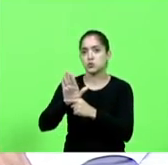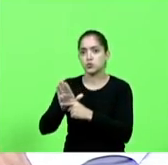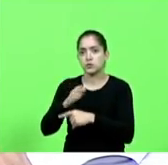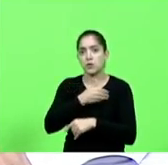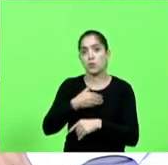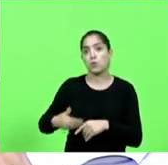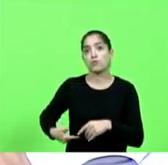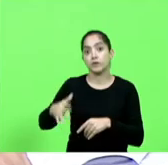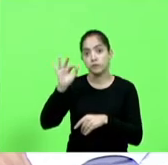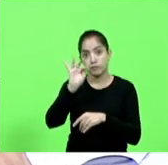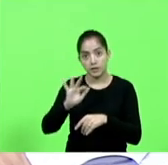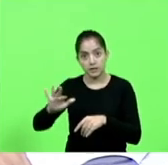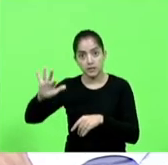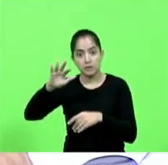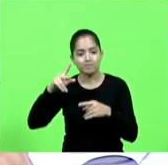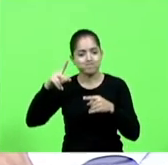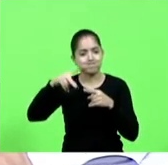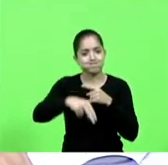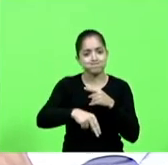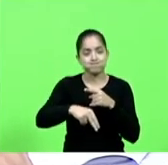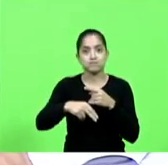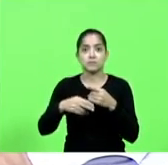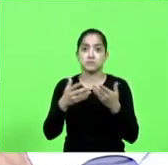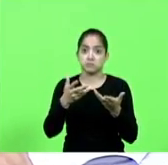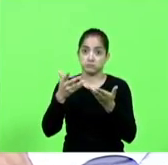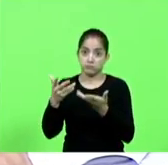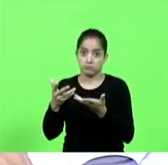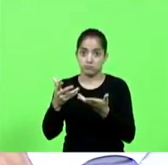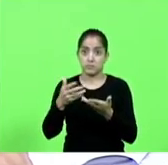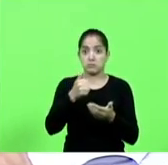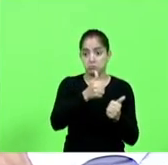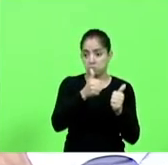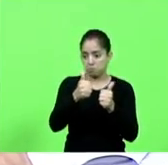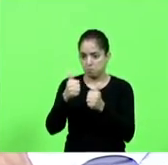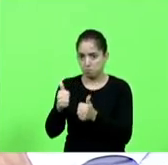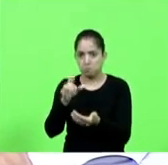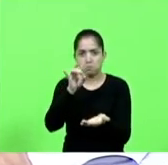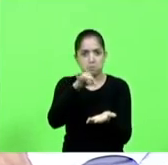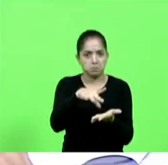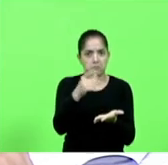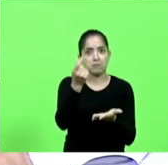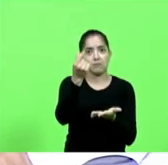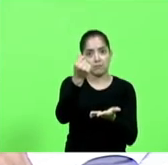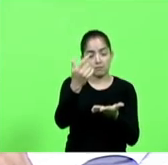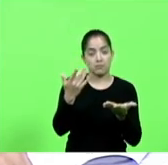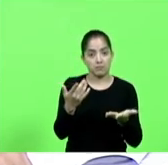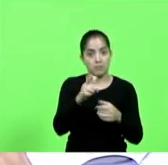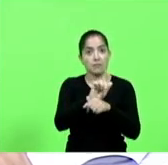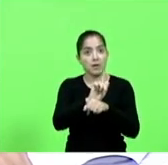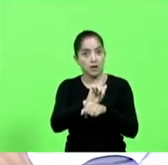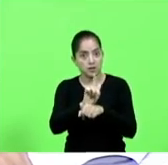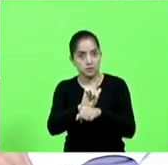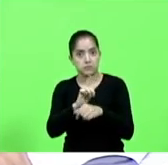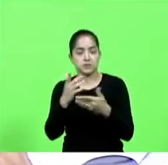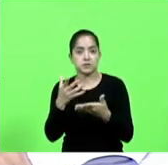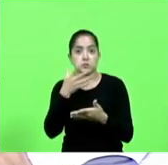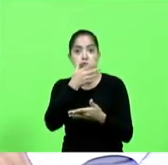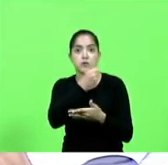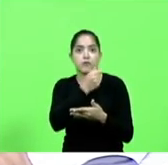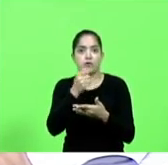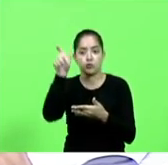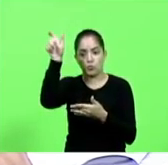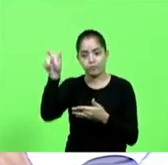que culminou num corte, claro, se ele está dizendo que estão milionários, estão bem, está sobrando dinheiro em caixa, pela grande gestão do Salvador Moisés,